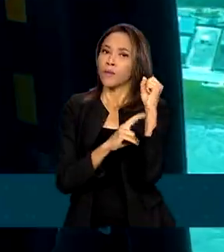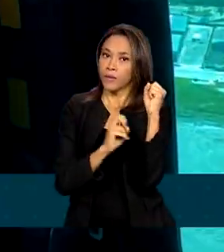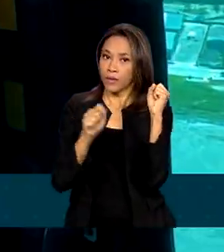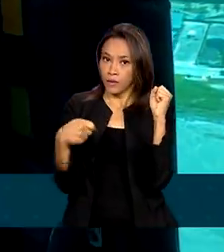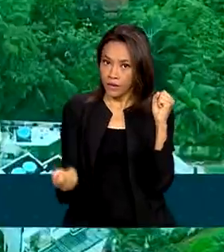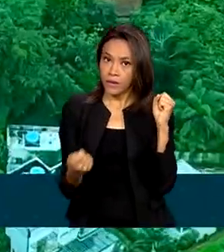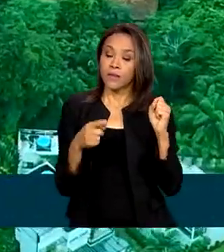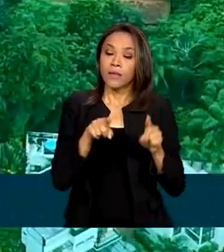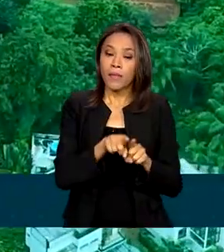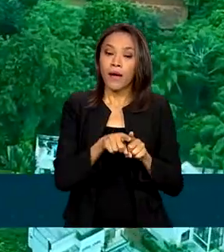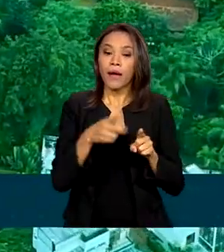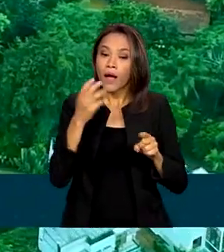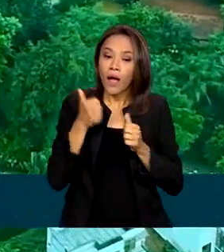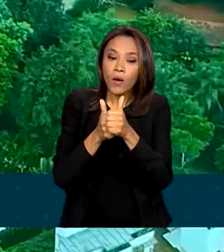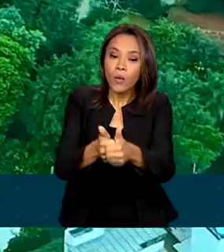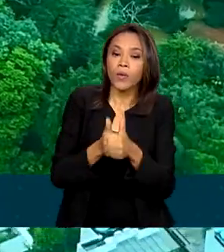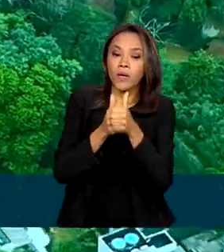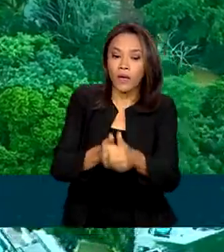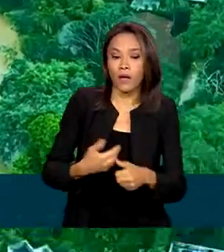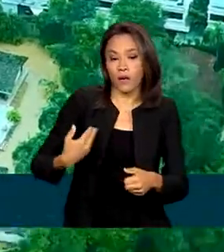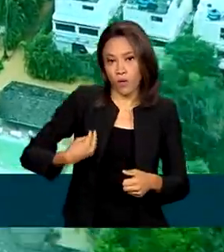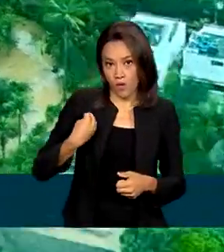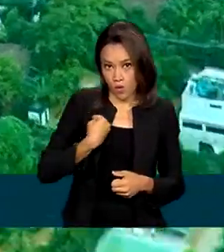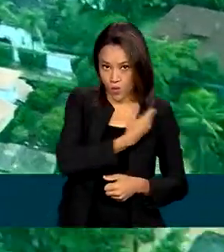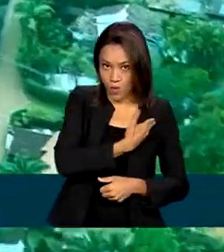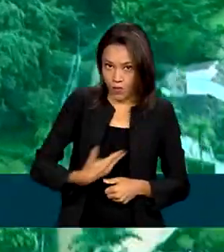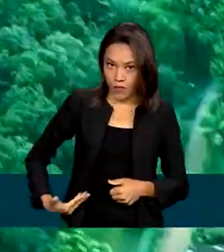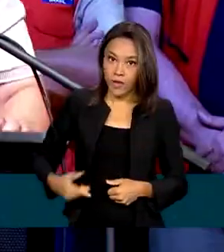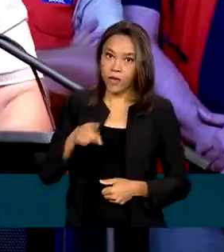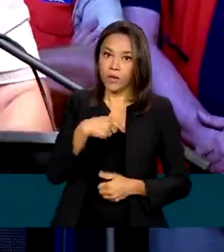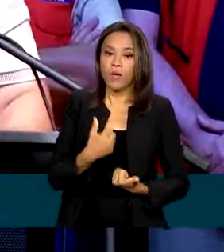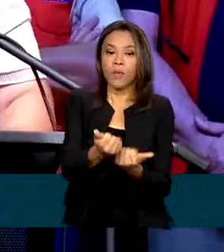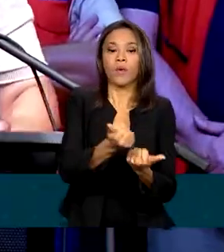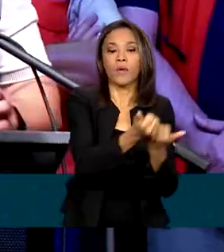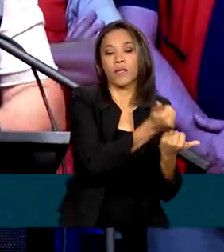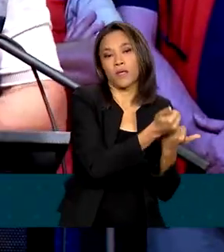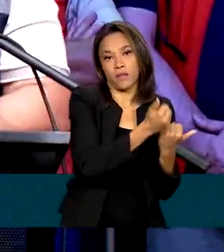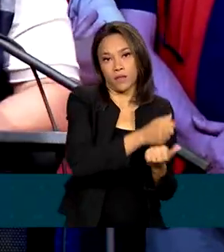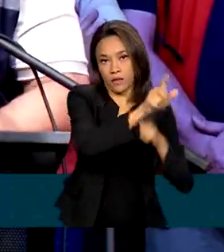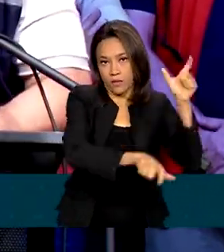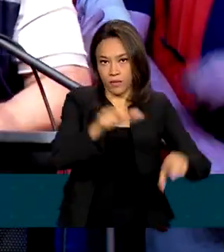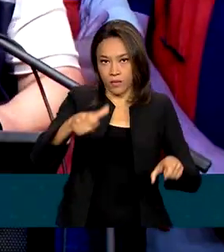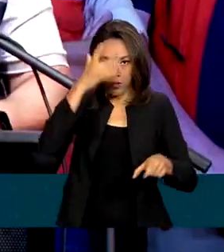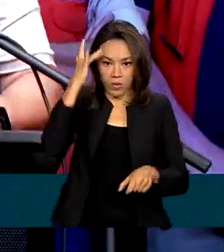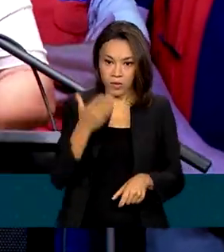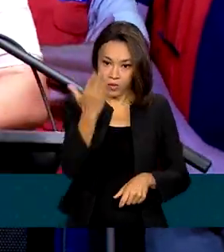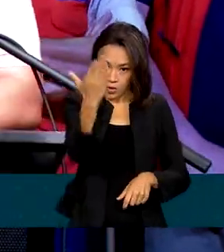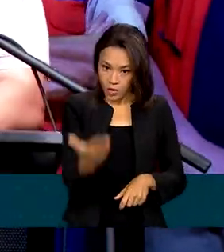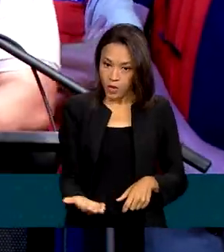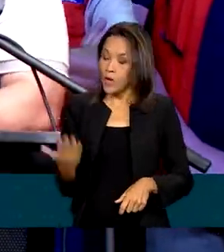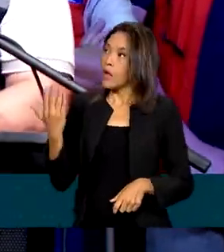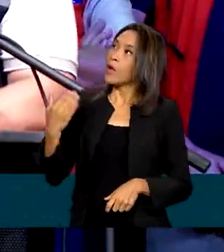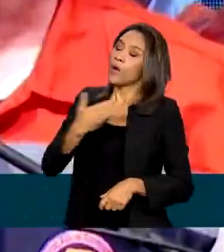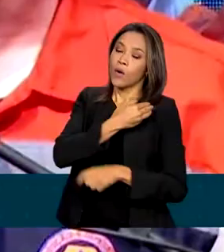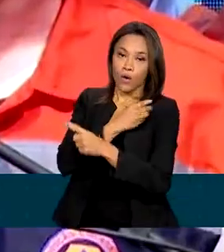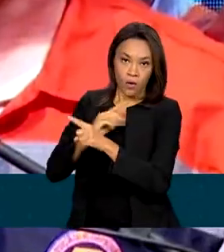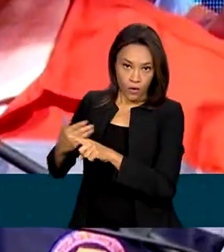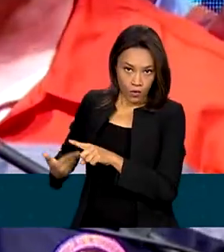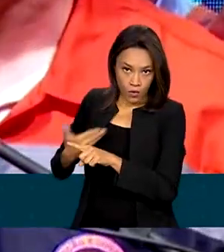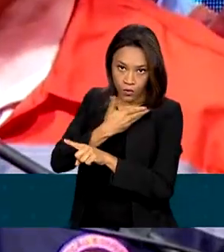governo federal em apoio às cidades afetadas pelas chuvas. O governador de São Paulo, Tarcísio de Freitas,